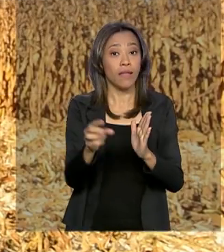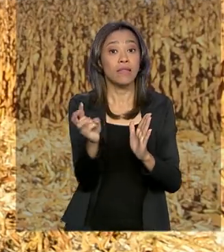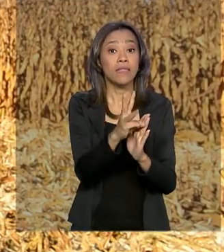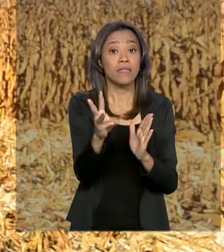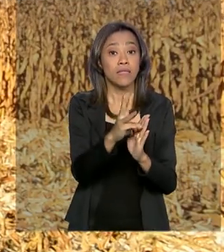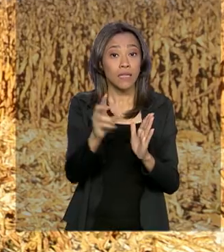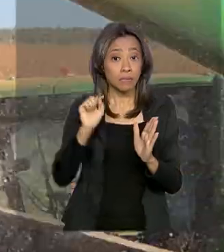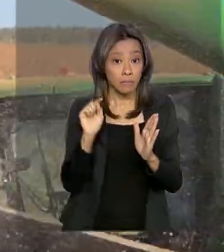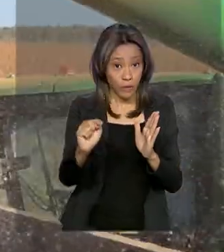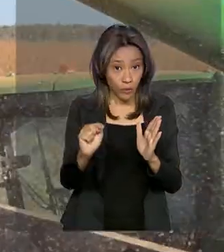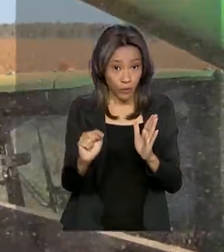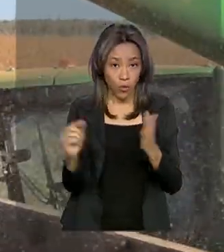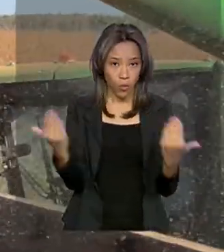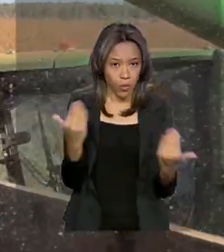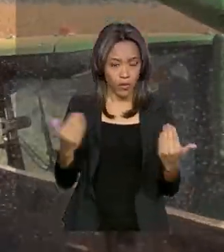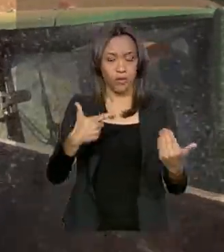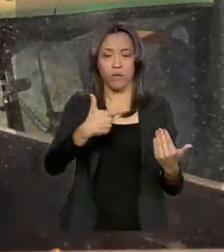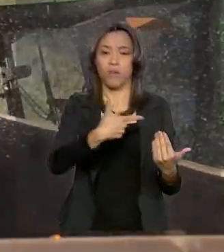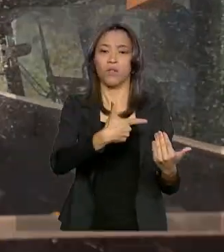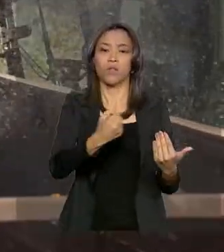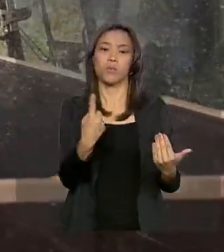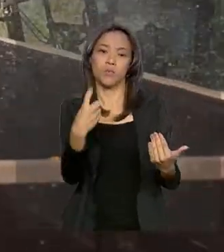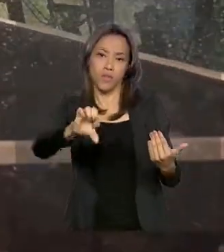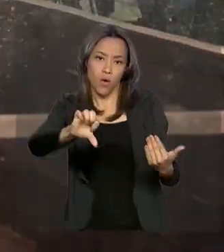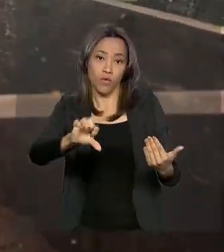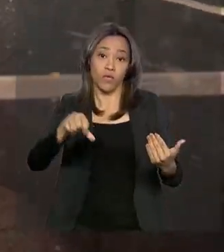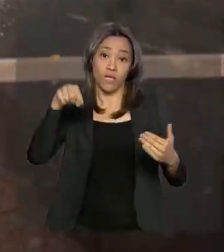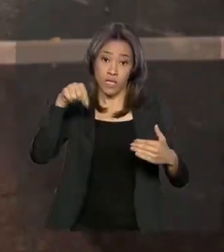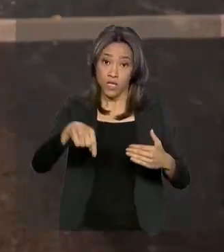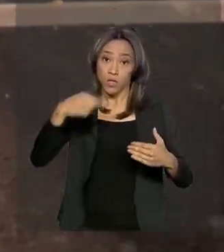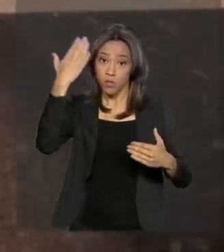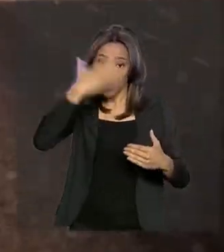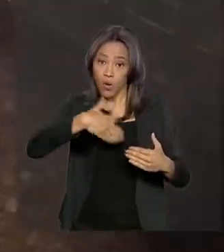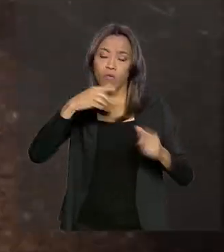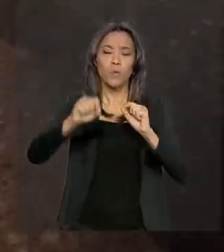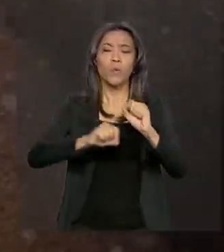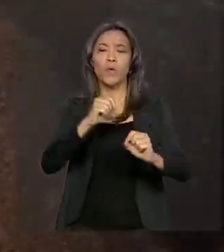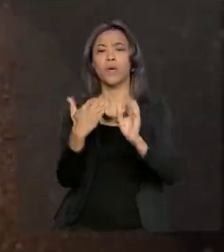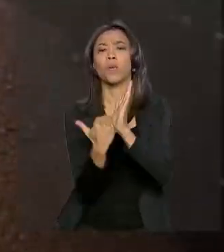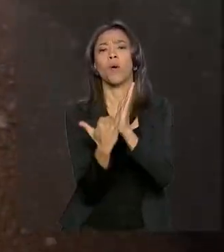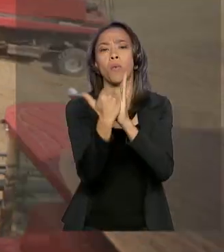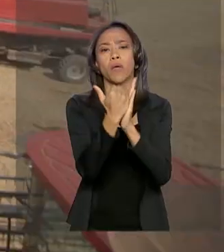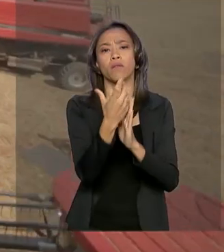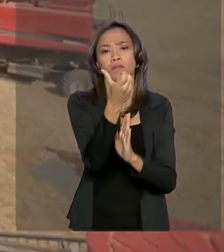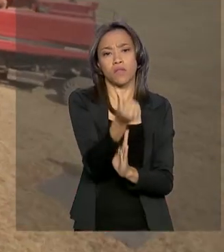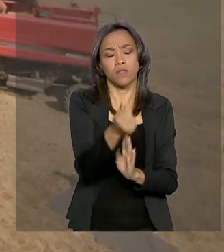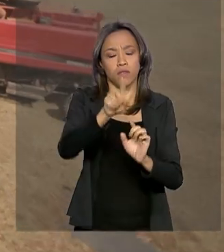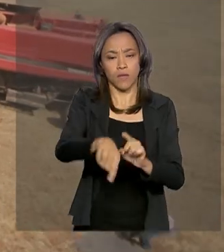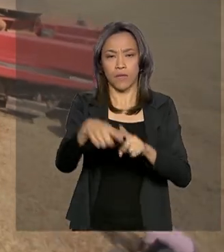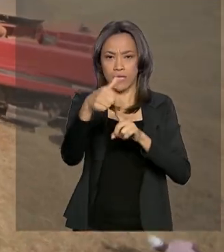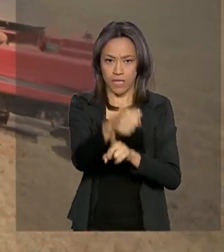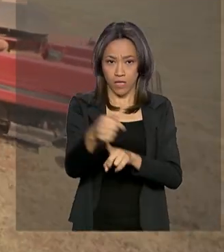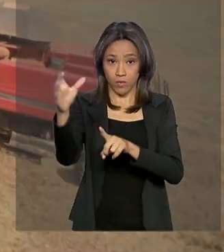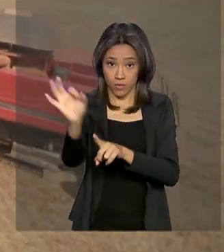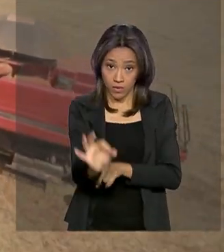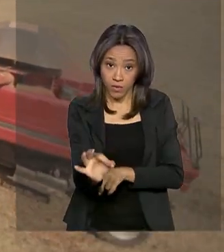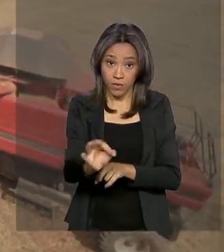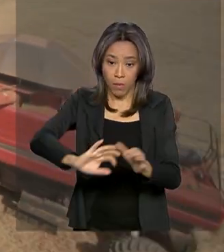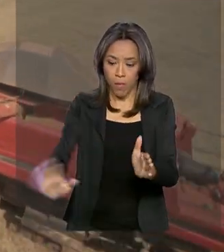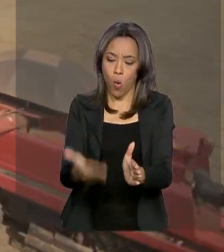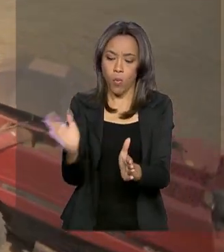2019. As estimativas mostram ainda um crescimento de 6,7% na produção de soja